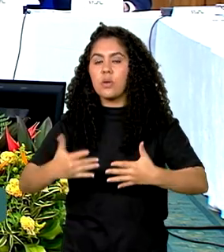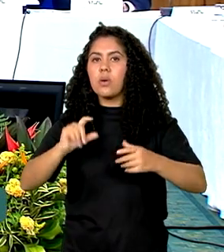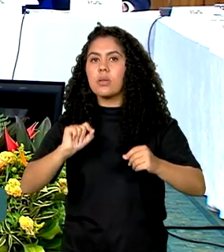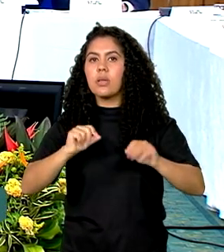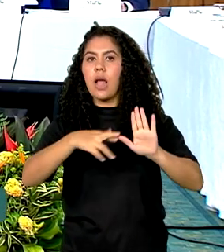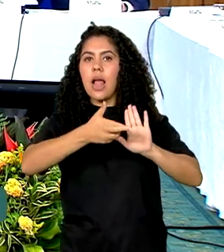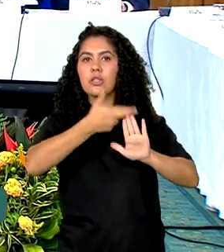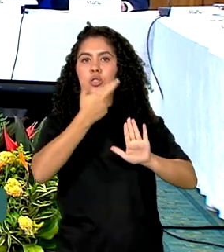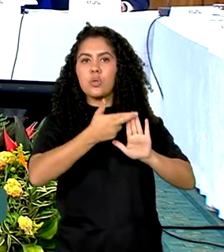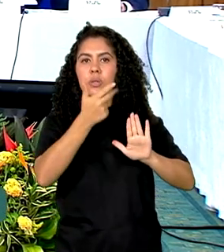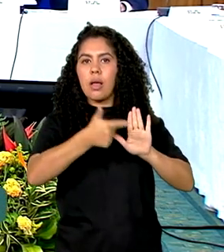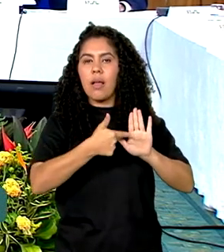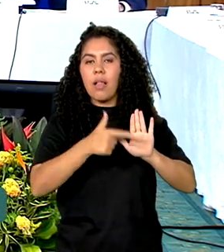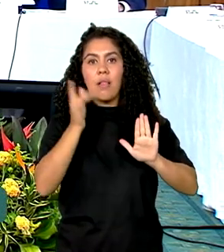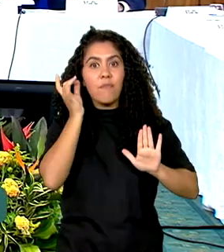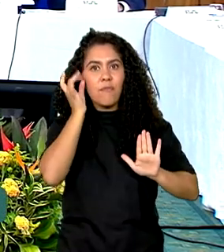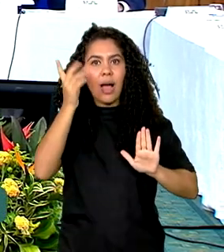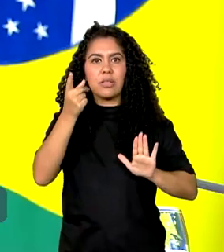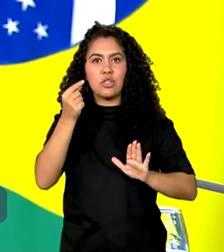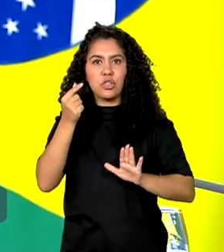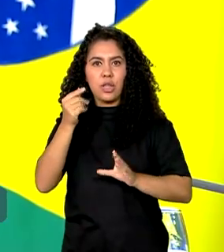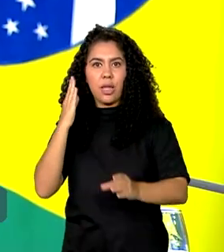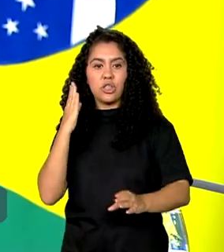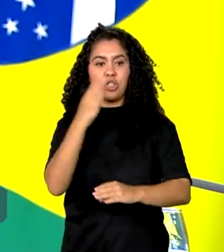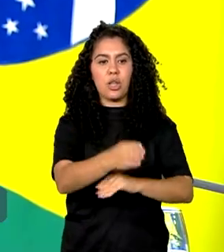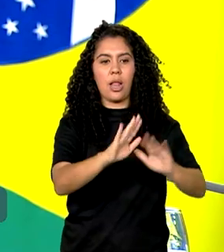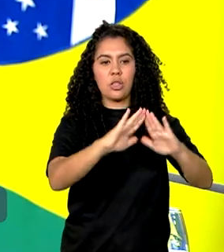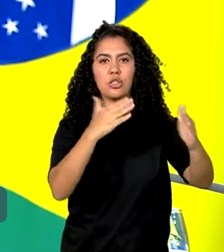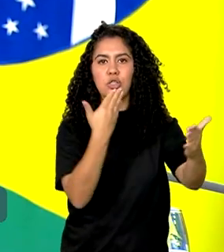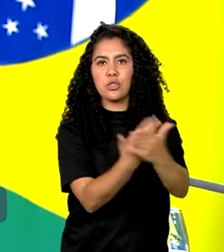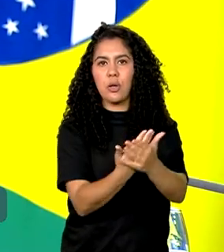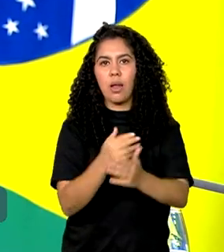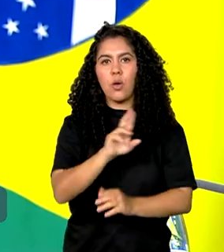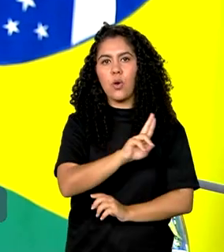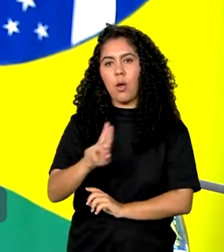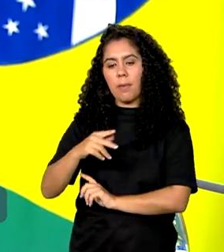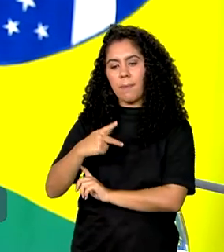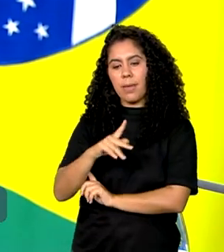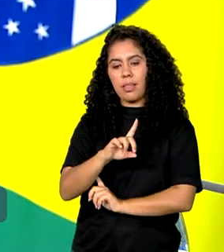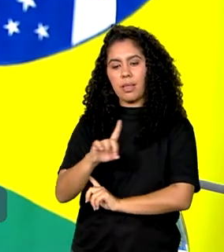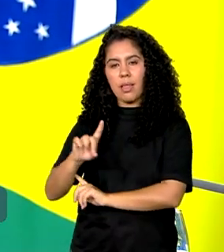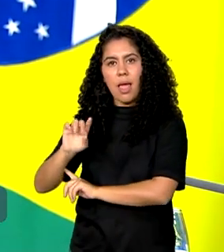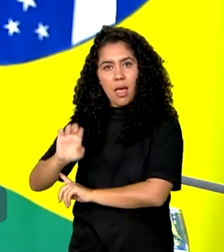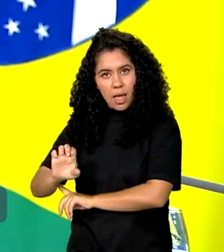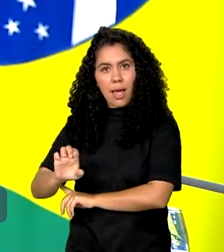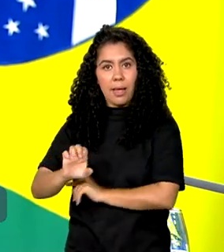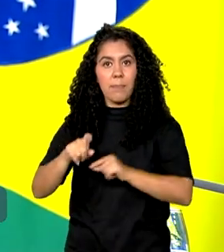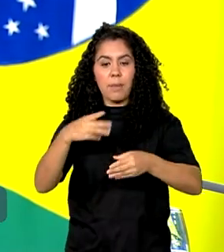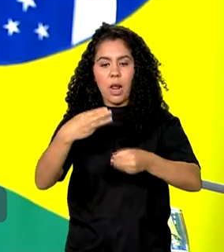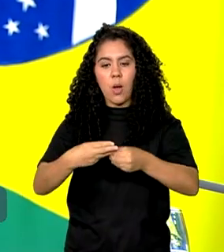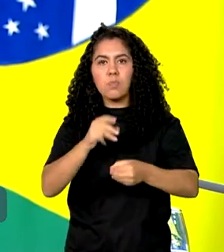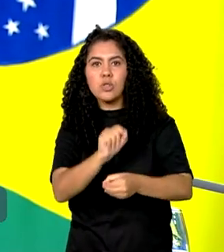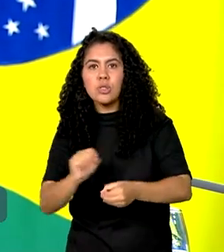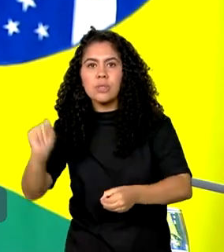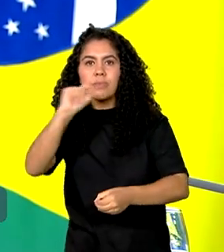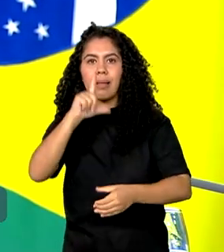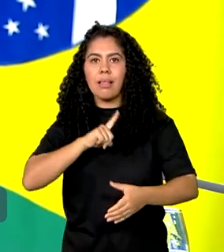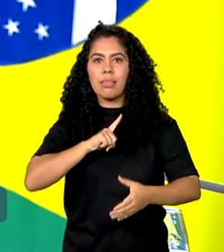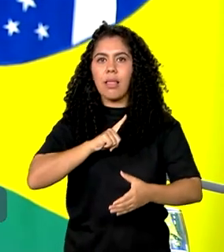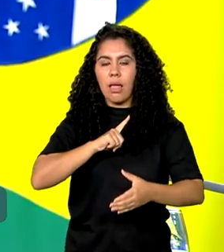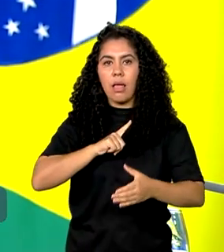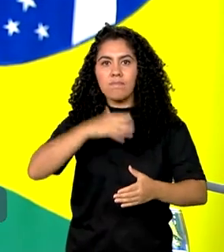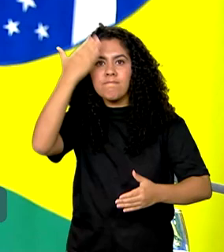recursos do programa Dinheiro Direto na Escola para municípios com pendências nas prestações de contas. Nós temos hoje, presidente,